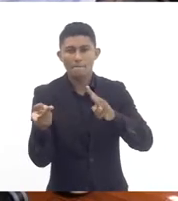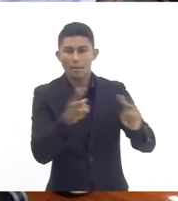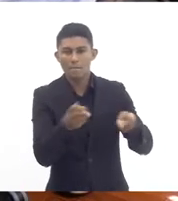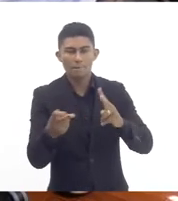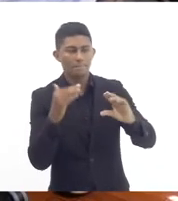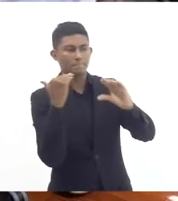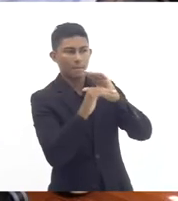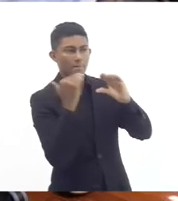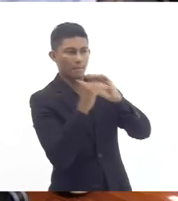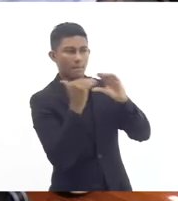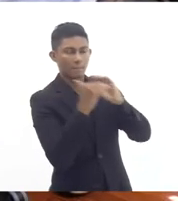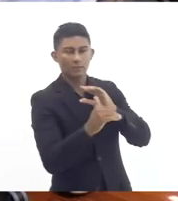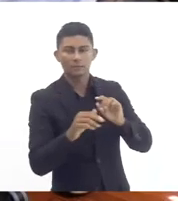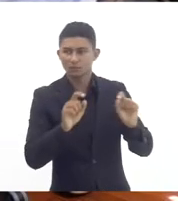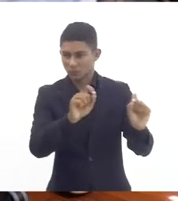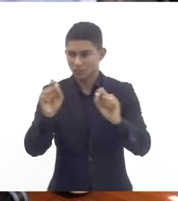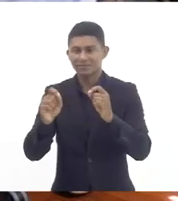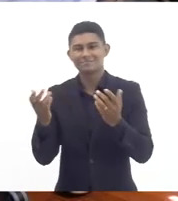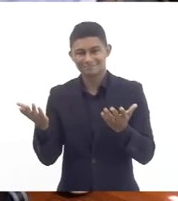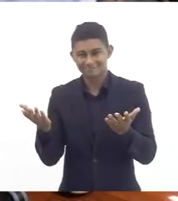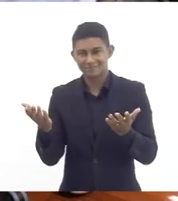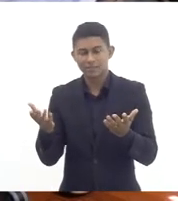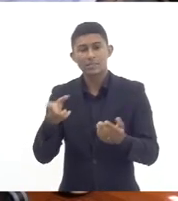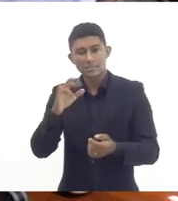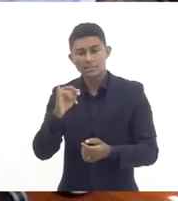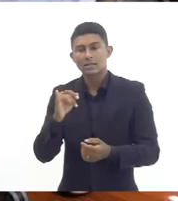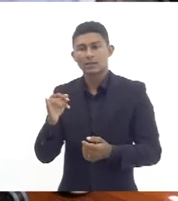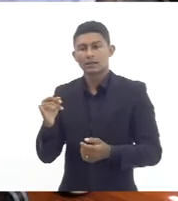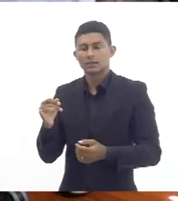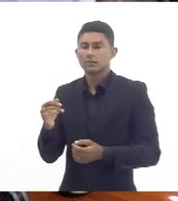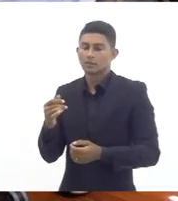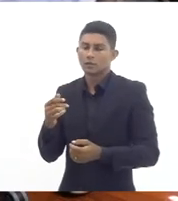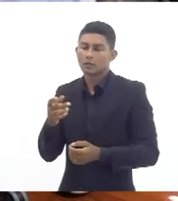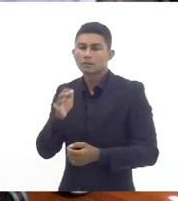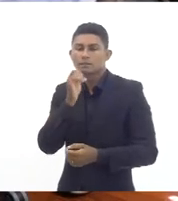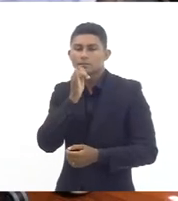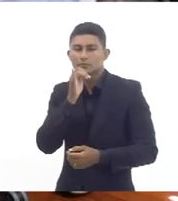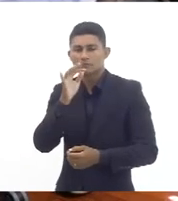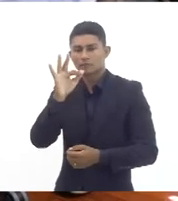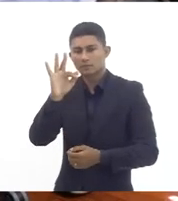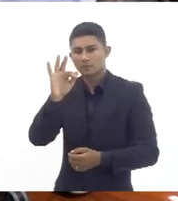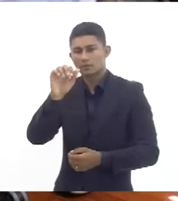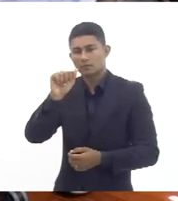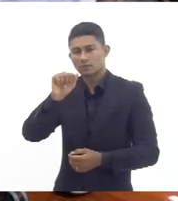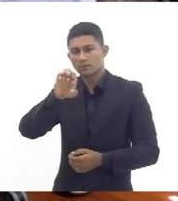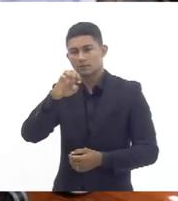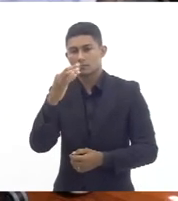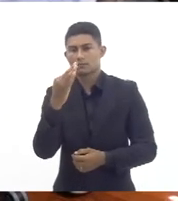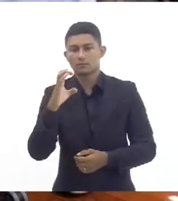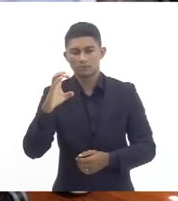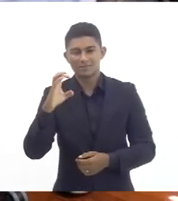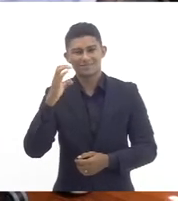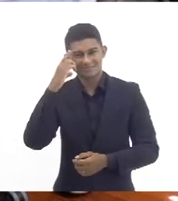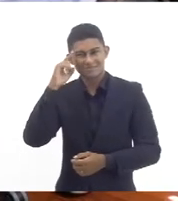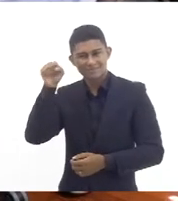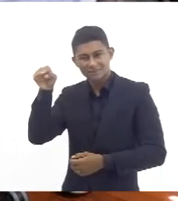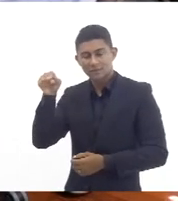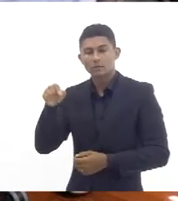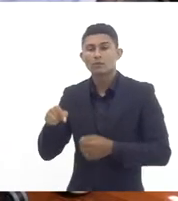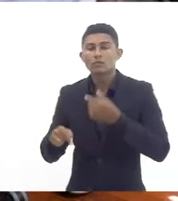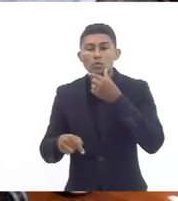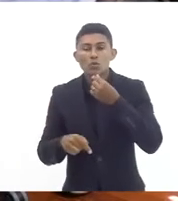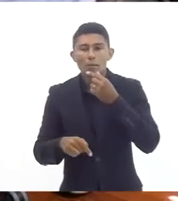à carícia atual e aí eu estou olhando para a FAETEC sobretudo pelo que o professor Cláudio Vasconcelos